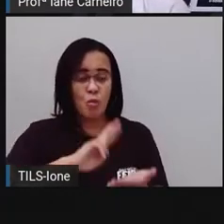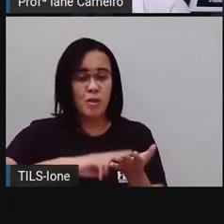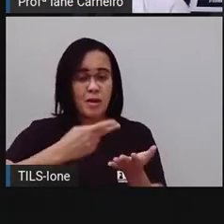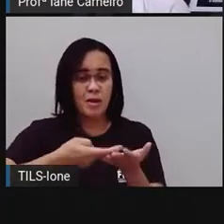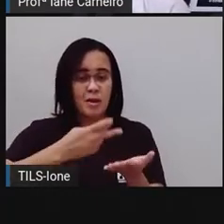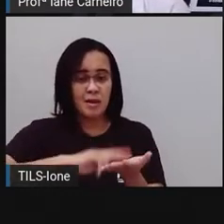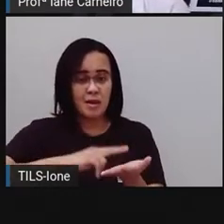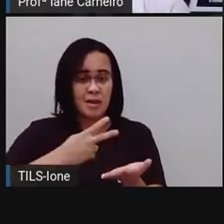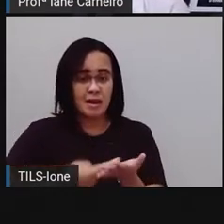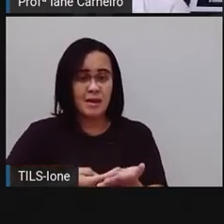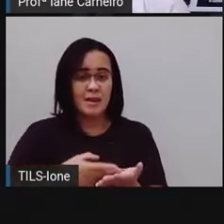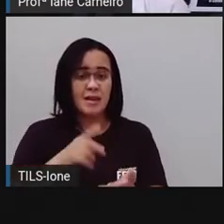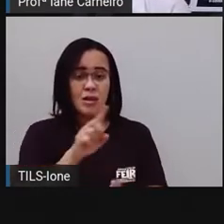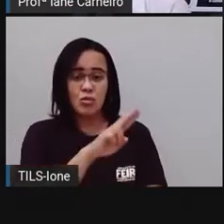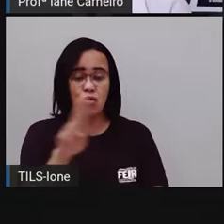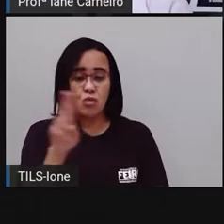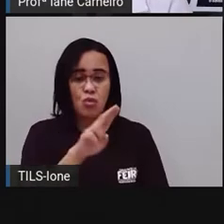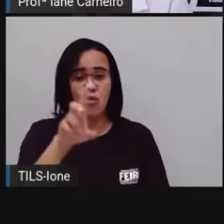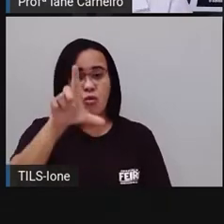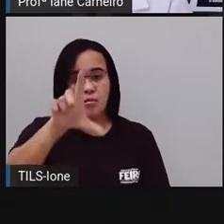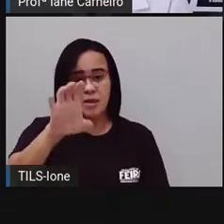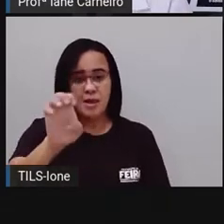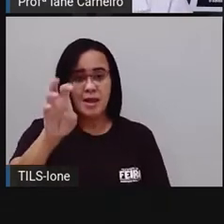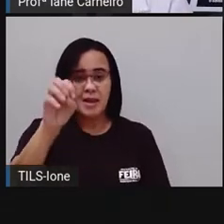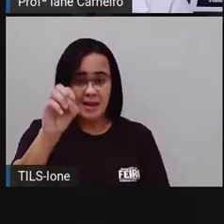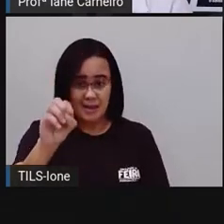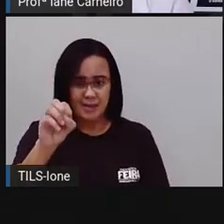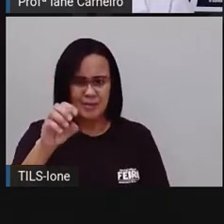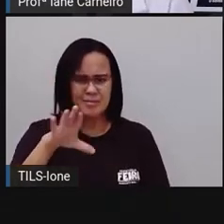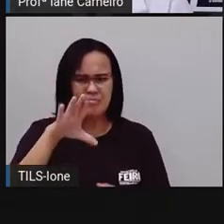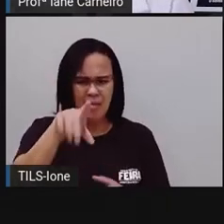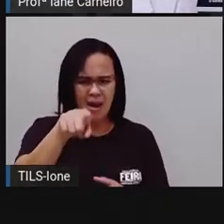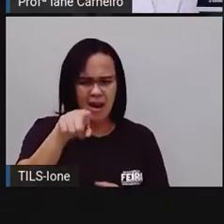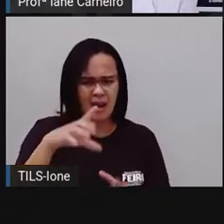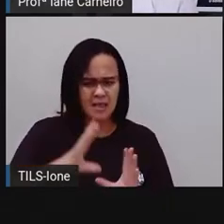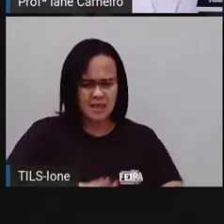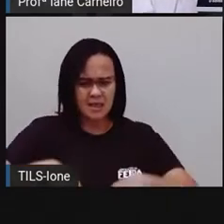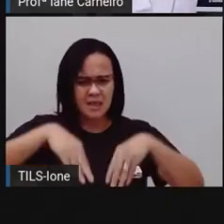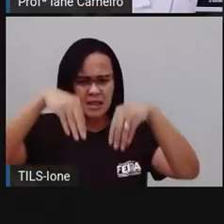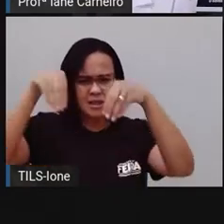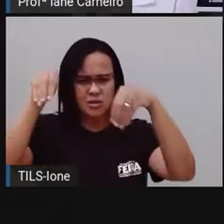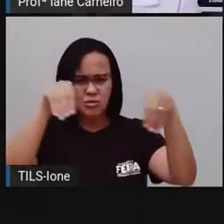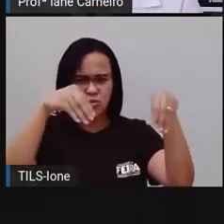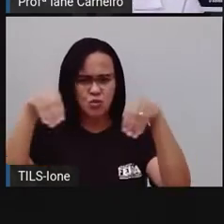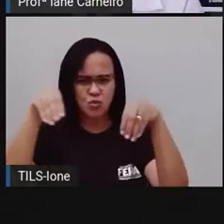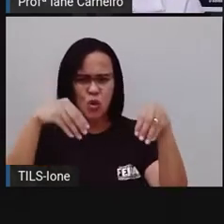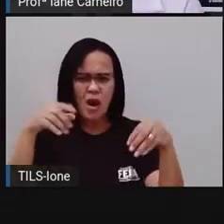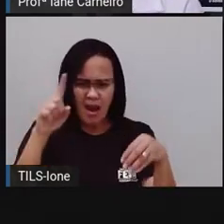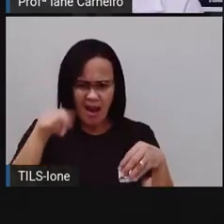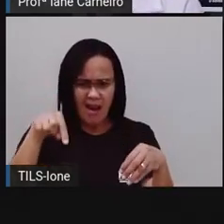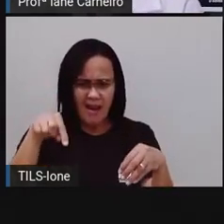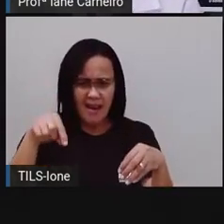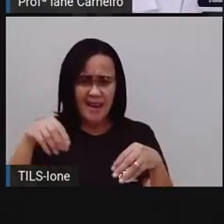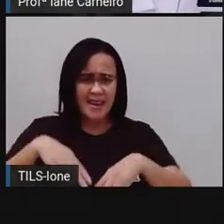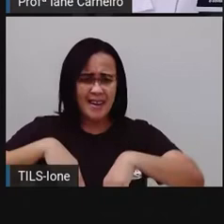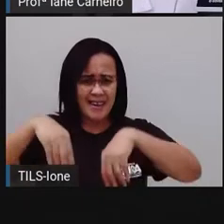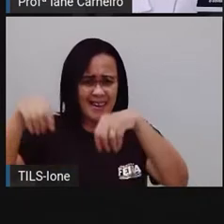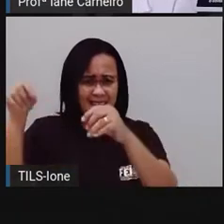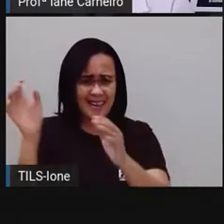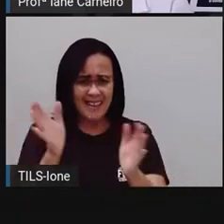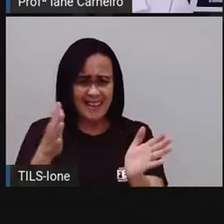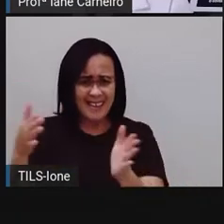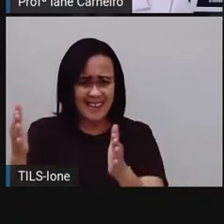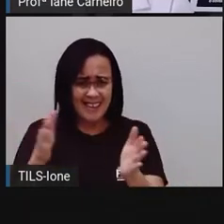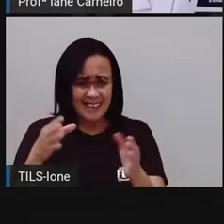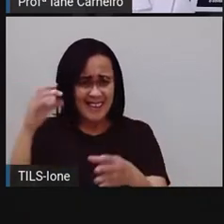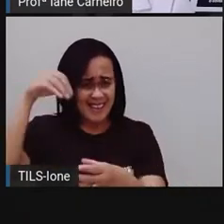Será que essa imagem aqui, ó? Será que é o castelo da princesa? Eu acho que sim. Estou usando aqui minha imaginação. Eu acho que é o